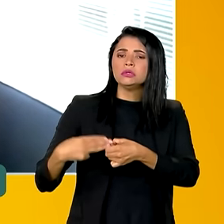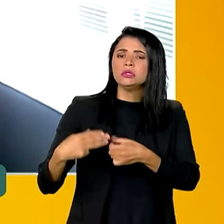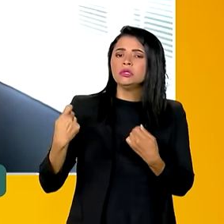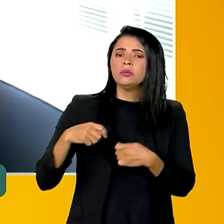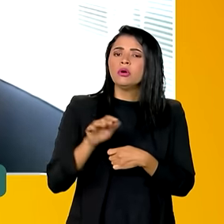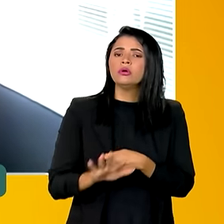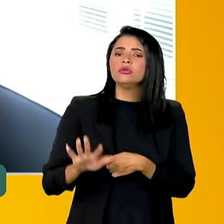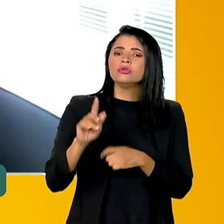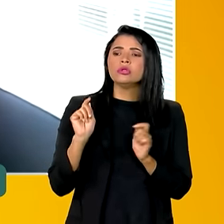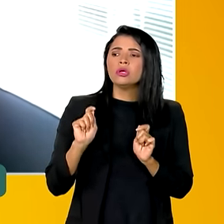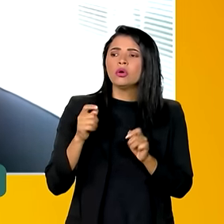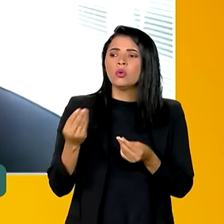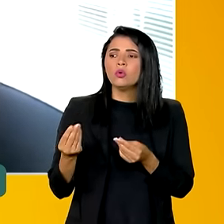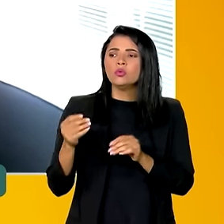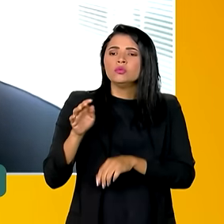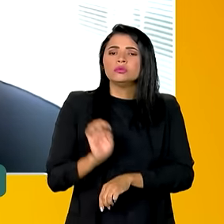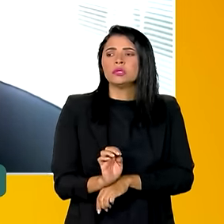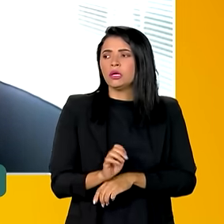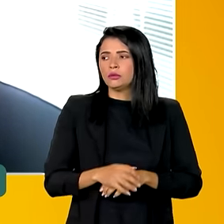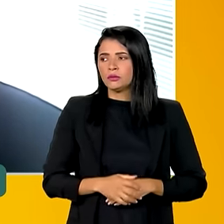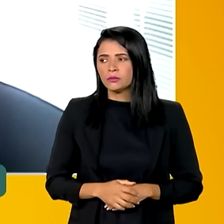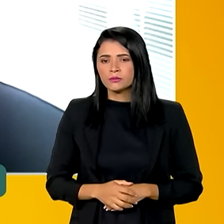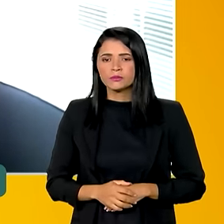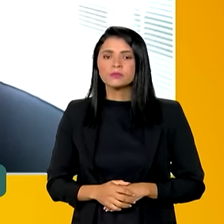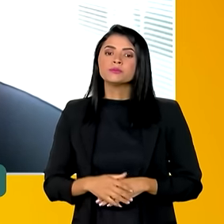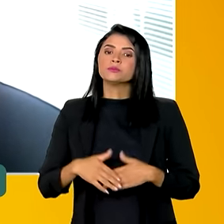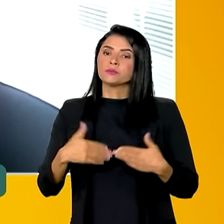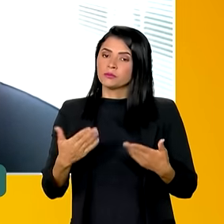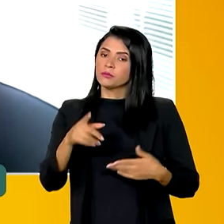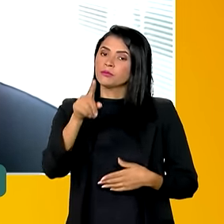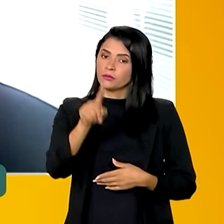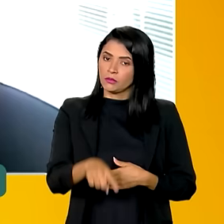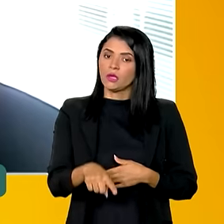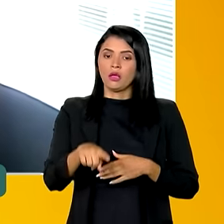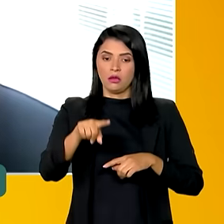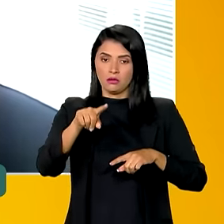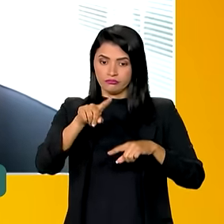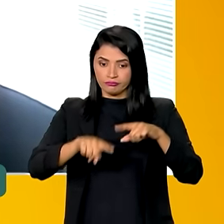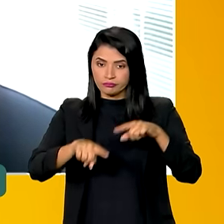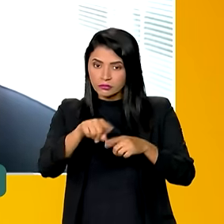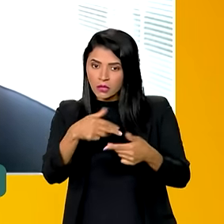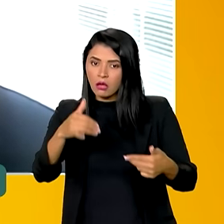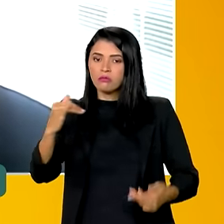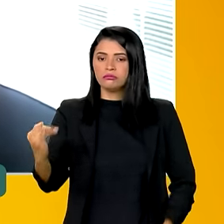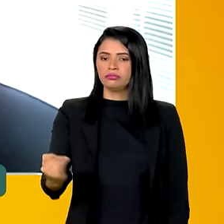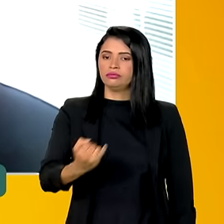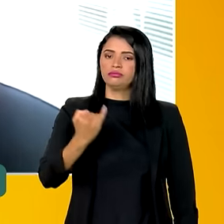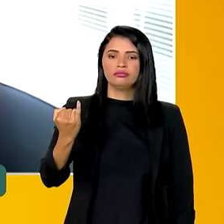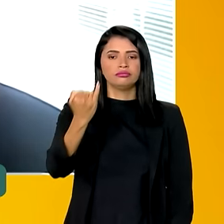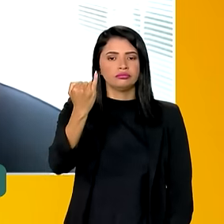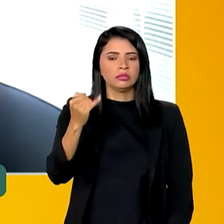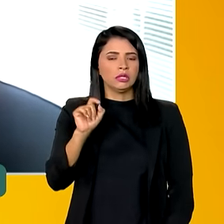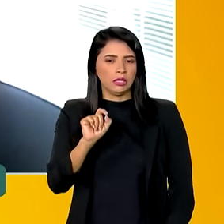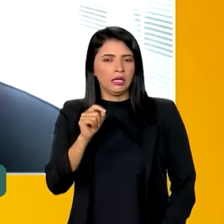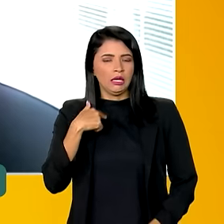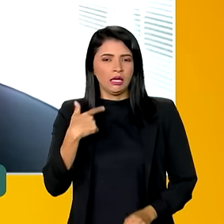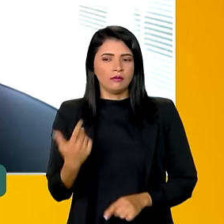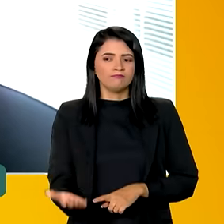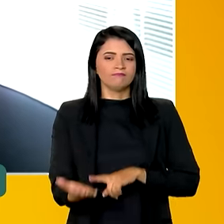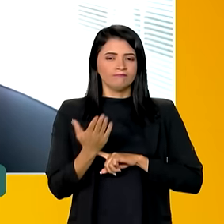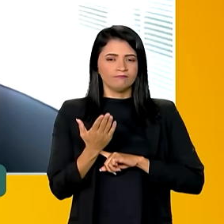daquela região, daquele estado. Então, é um instrumento muito valioso e que nos